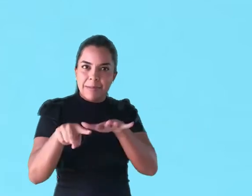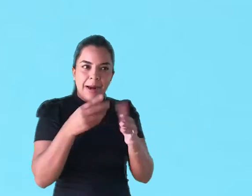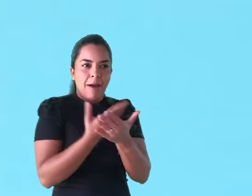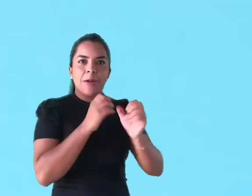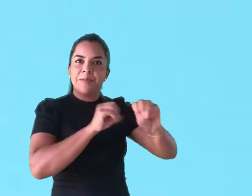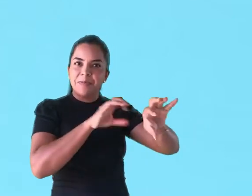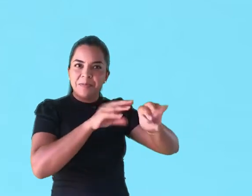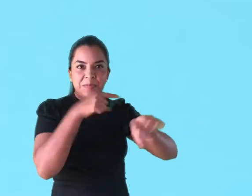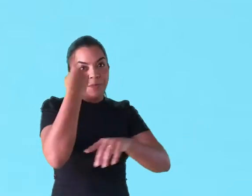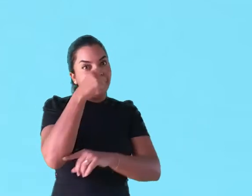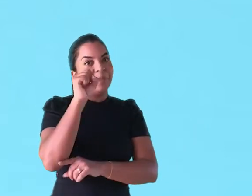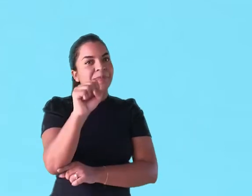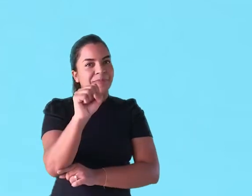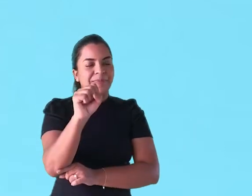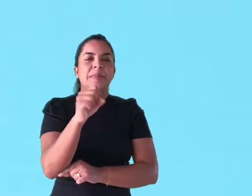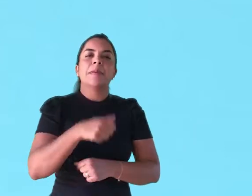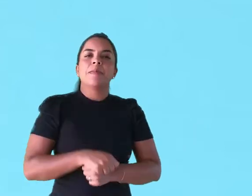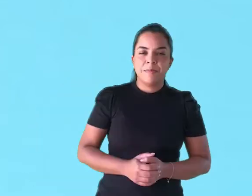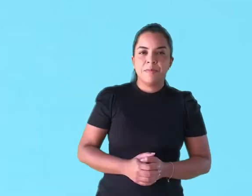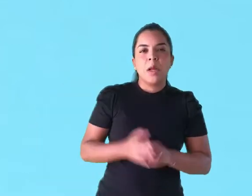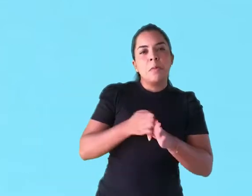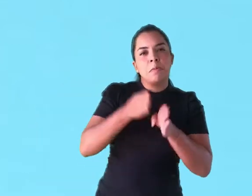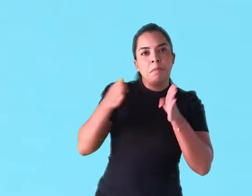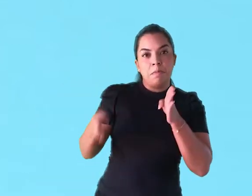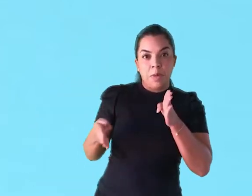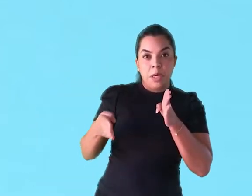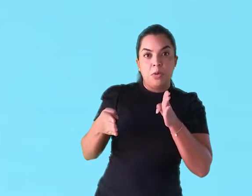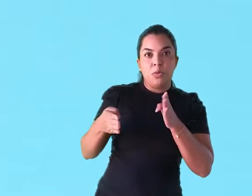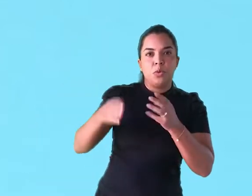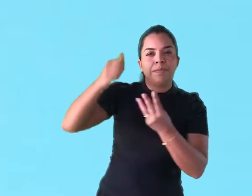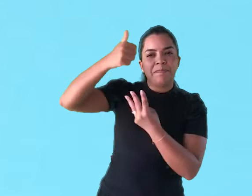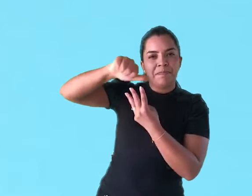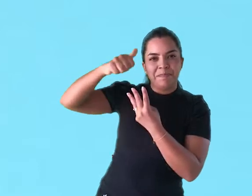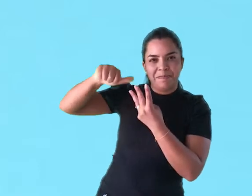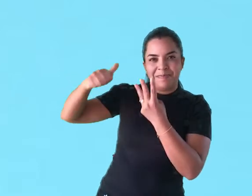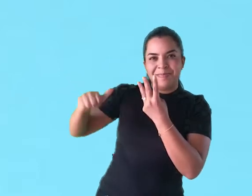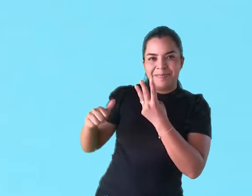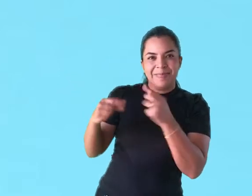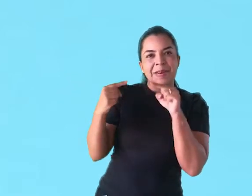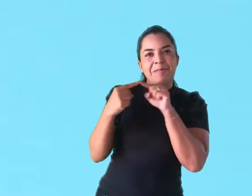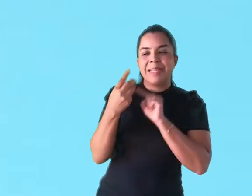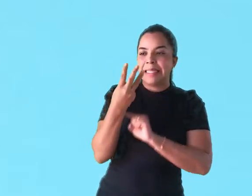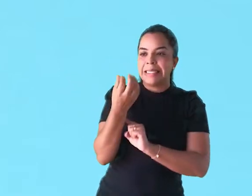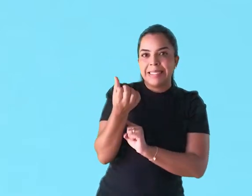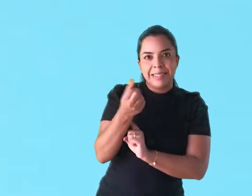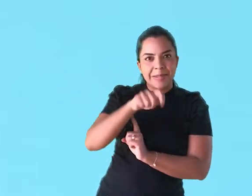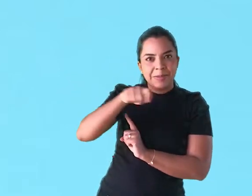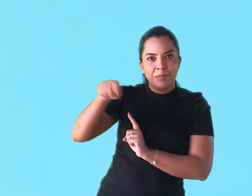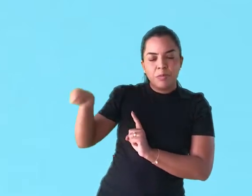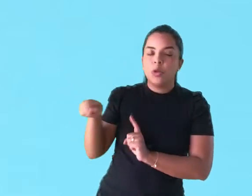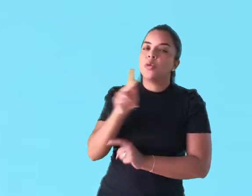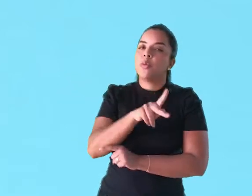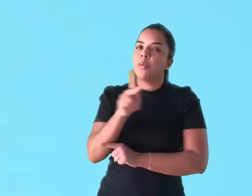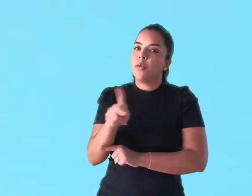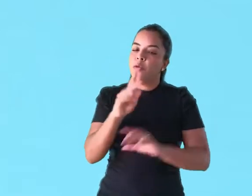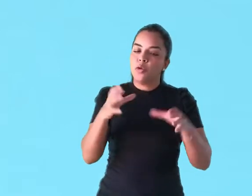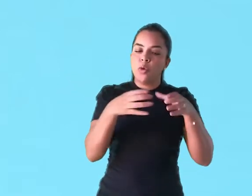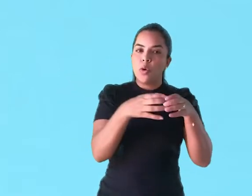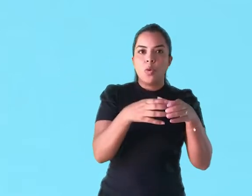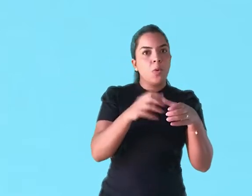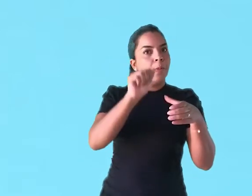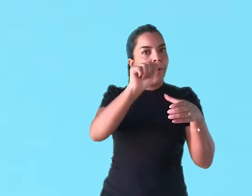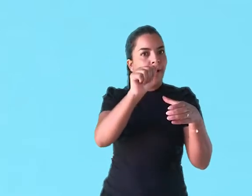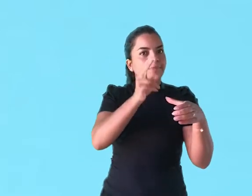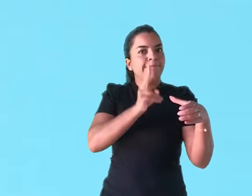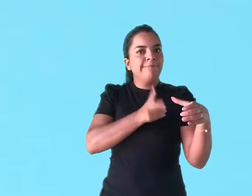horária semanal de 8 horas de aula. Durante todo o estágio probatório, que é de 36 meses, o docente